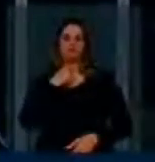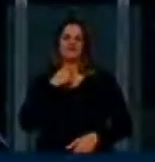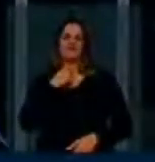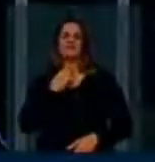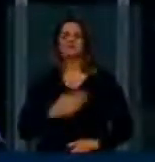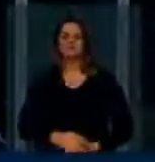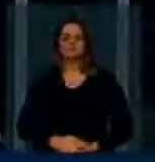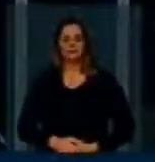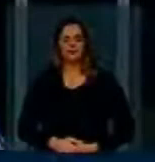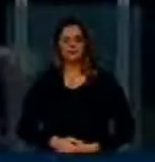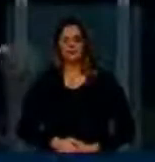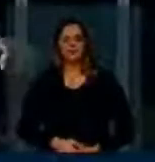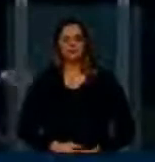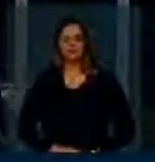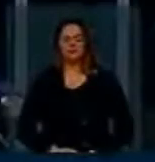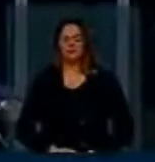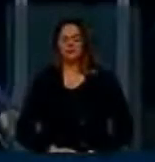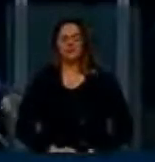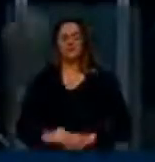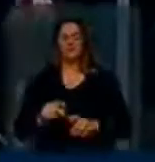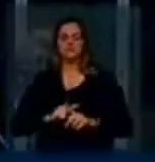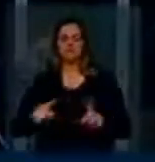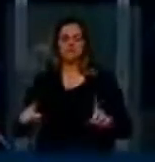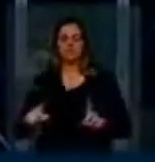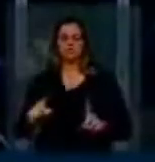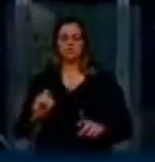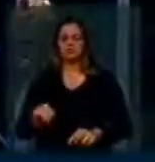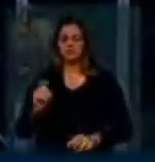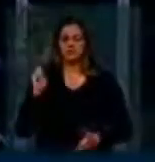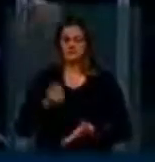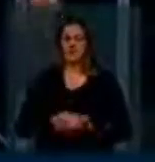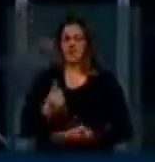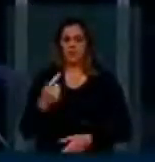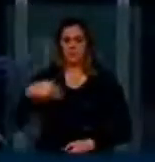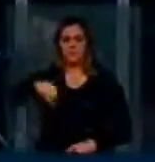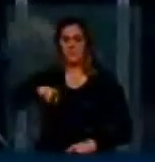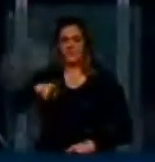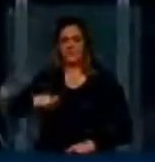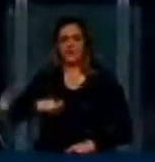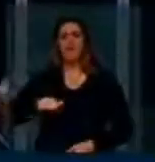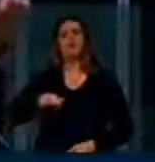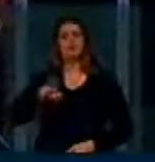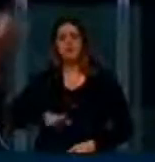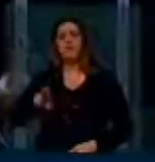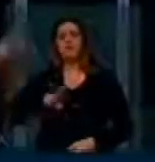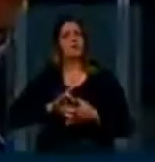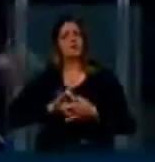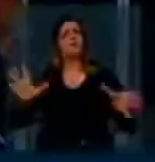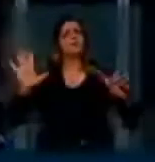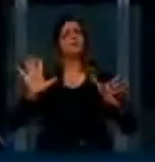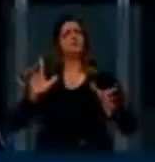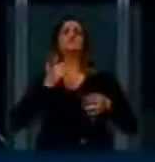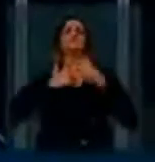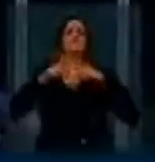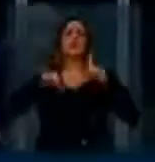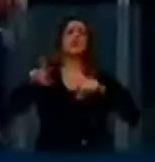queremos garantir a quem pagou um mega que possa usar aquele um mega para o que quiser. Vai usar para